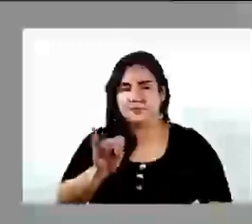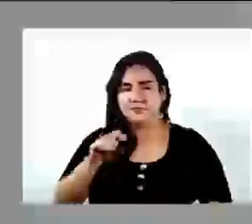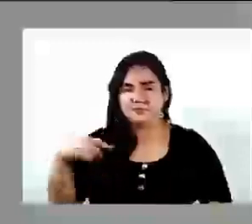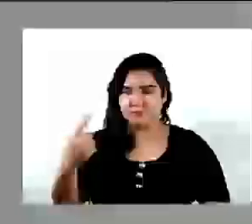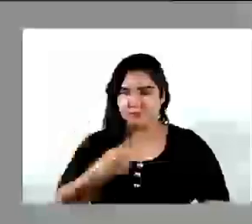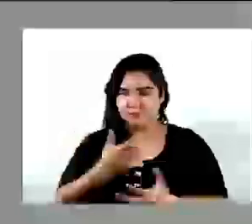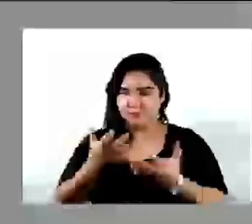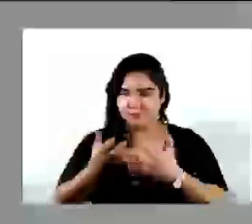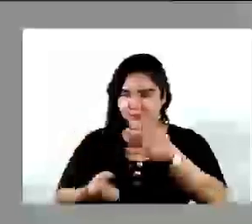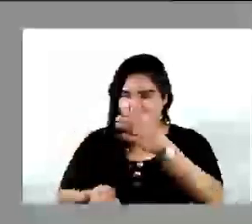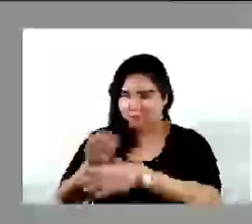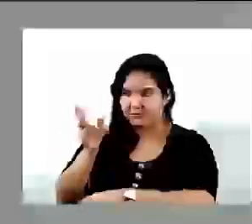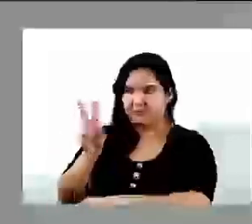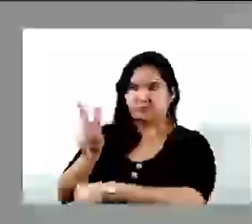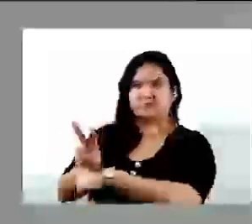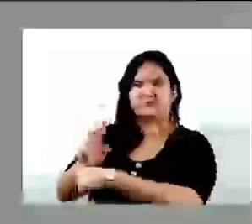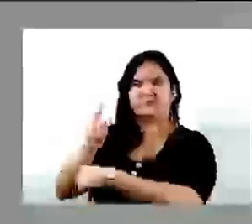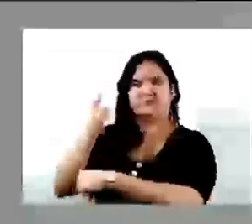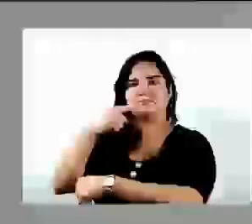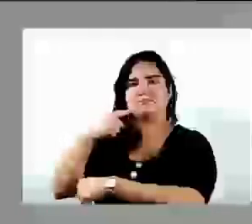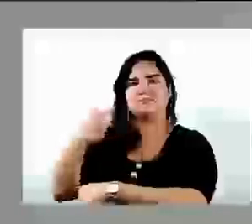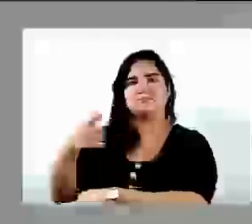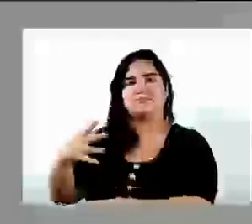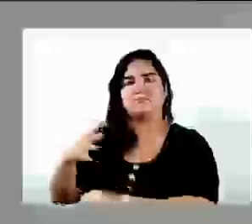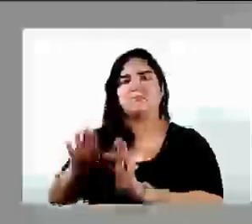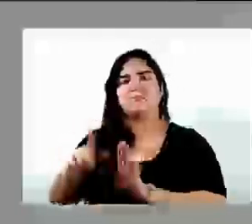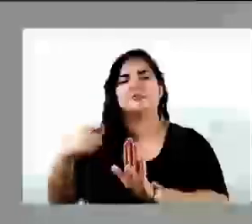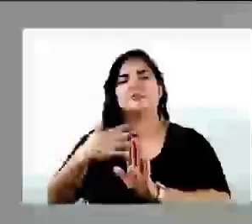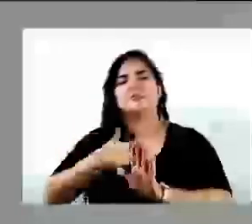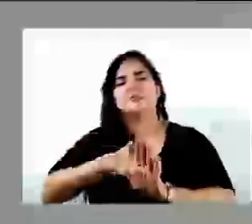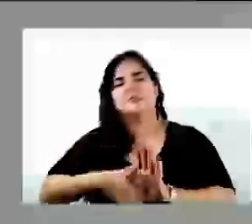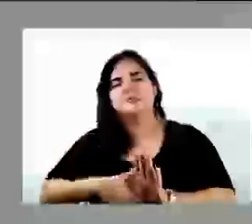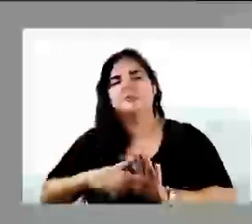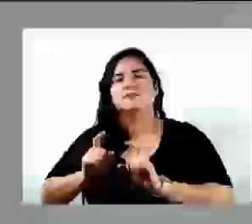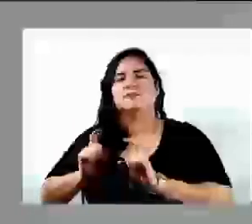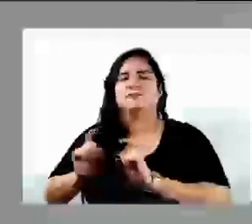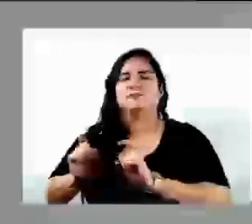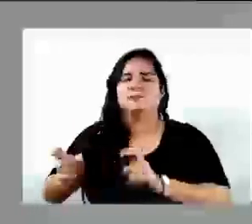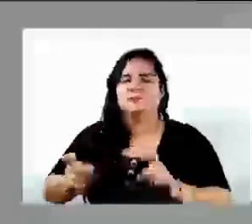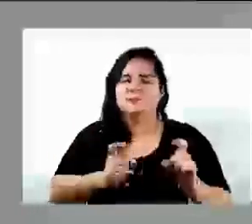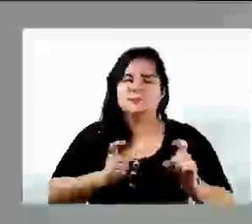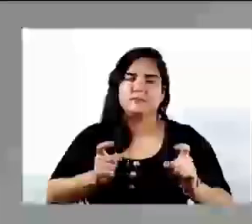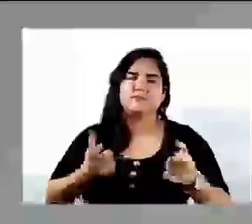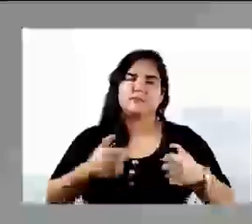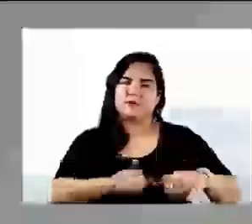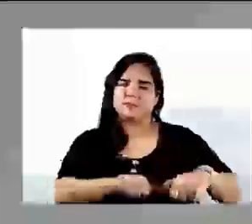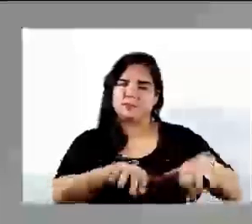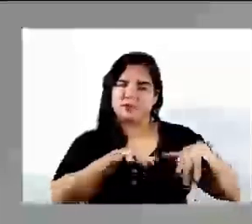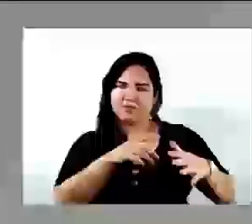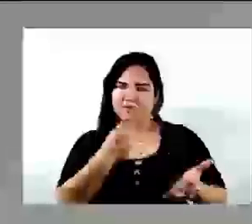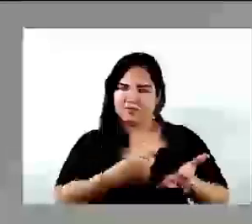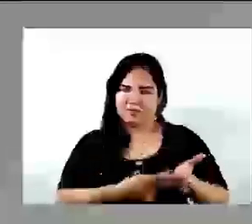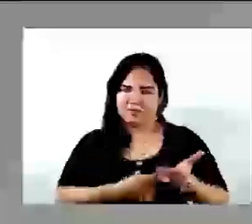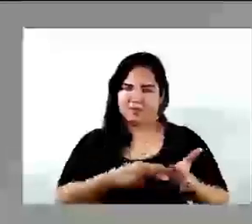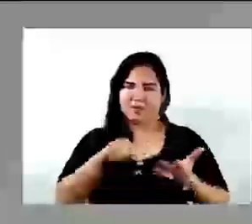efetivo o tempo inteiro, então a gente precisa trazer calma, trabalhar os debates, pegar as audiências da educação,